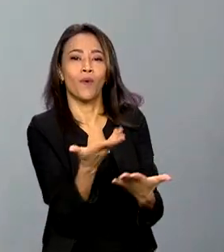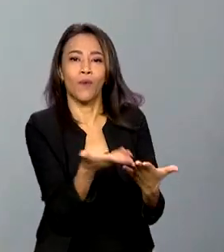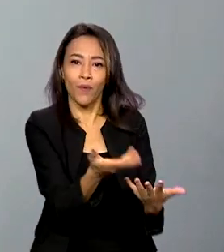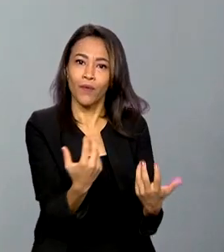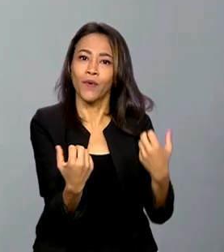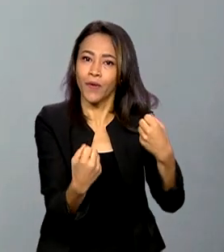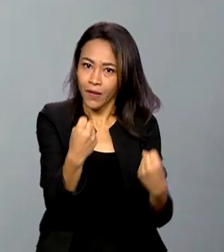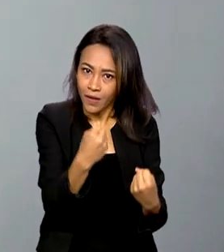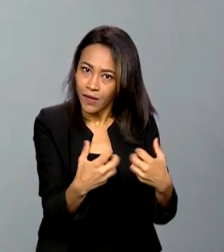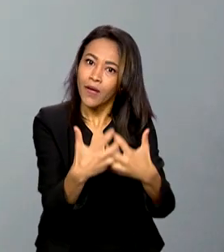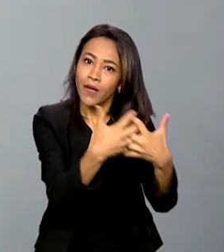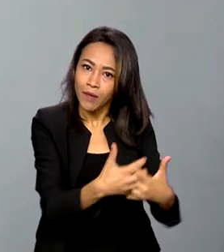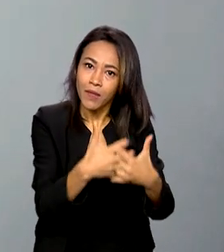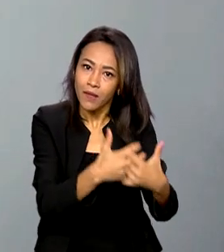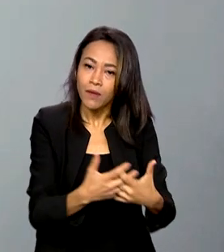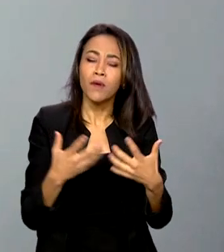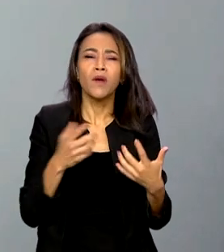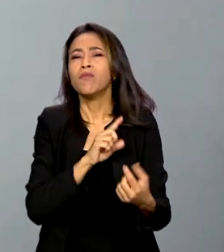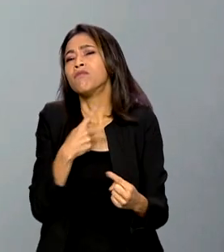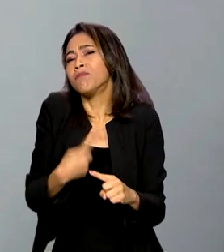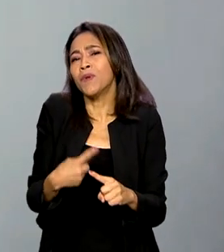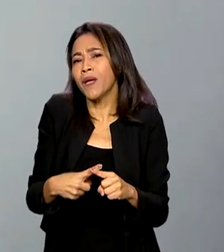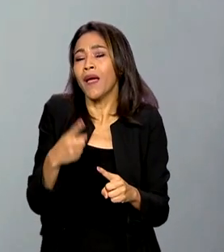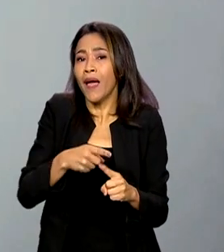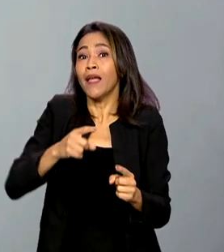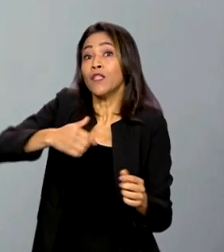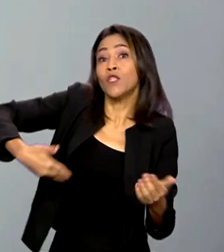tem como princípio a ideia da renovação de frota. Música Música